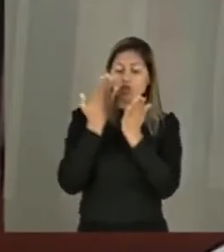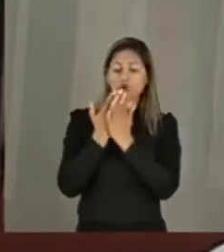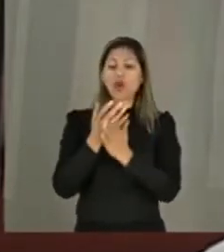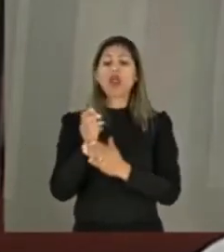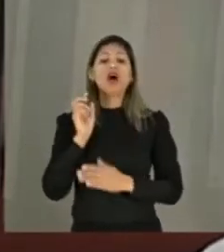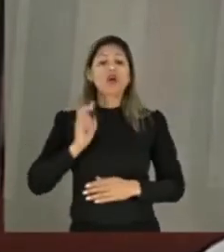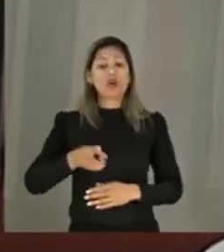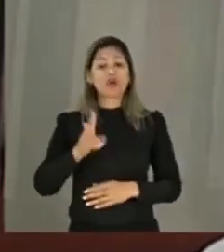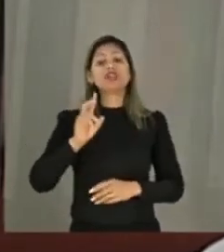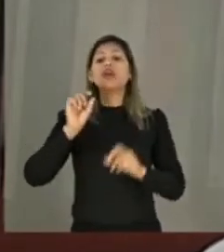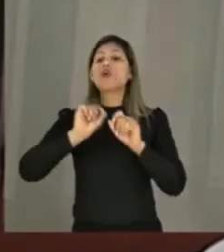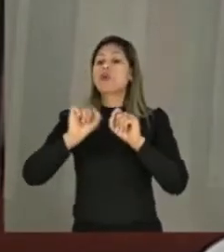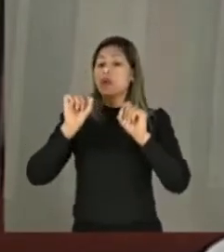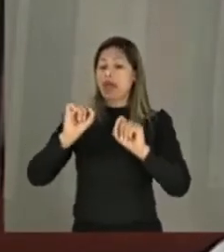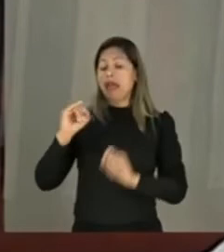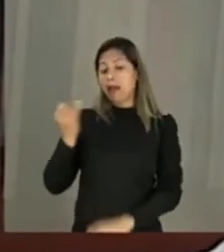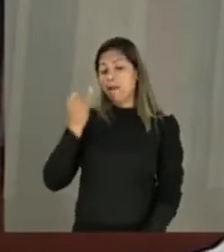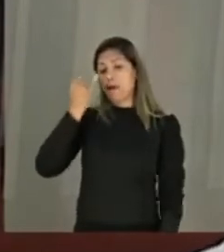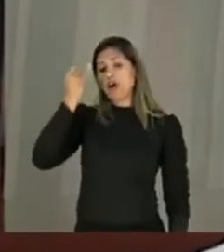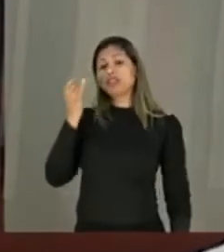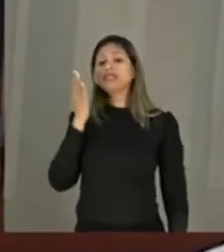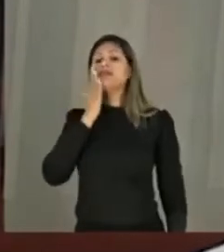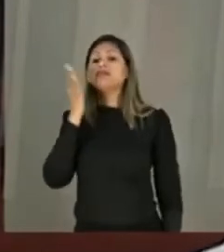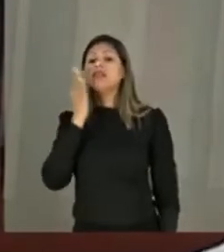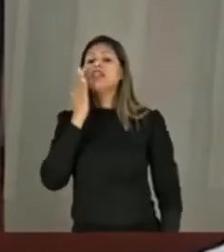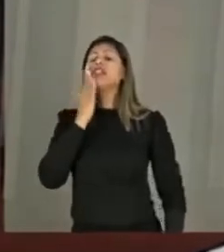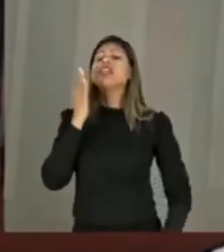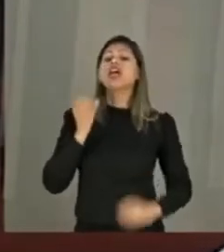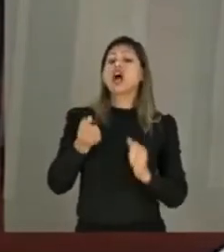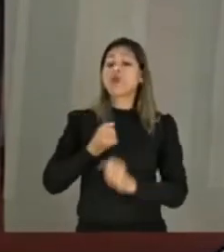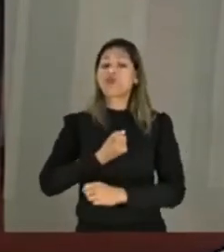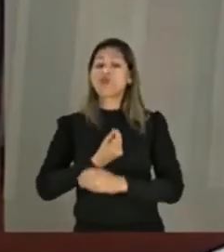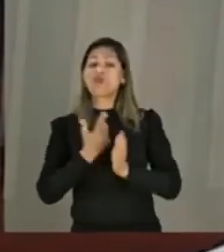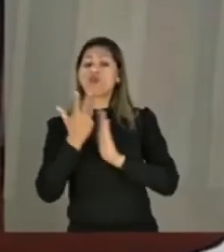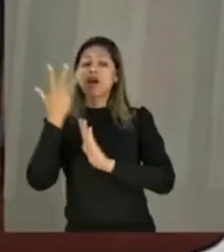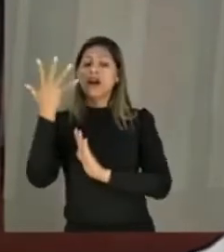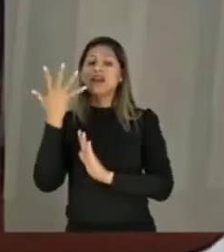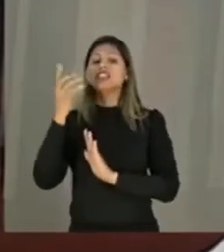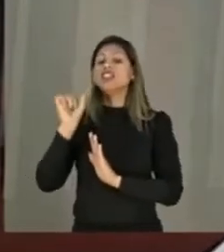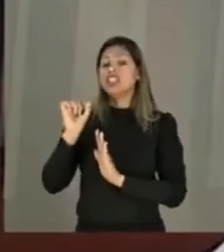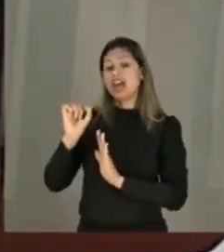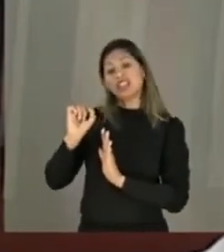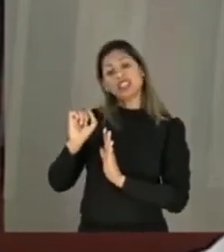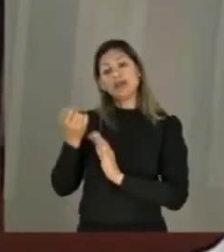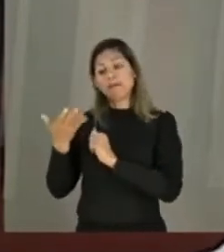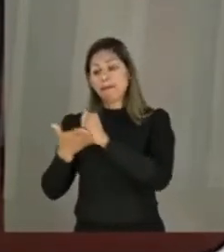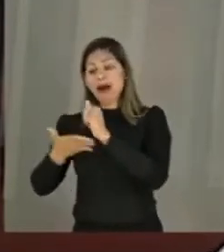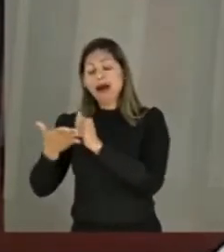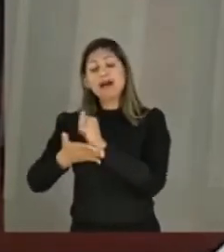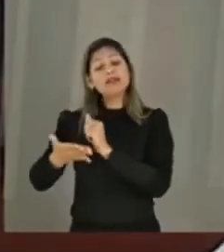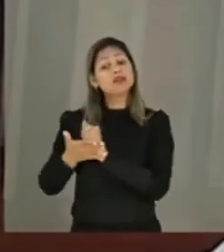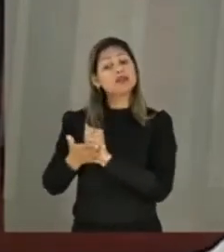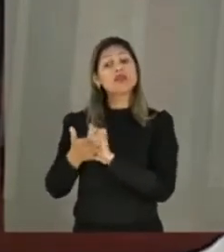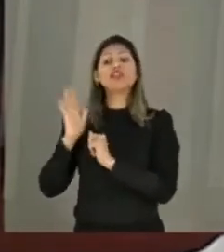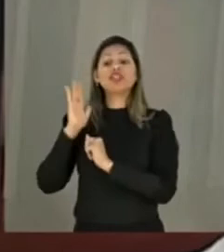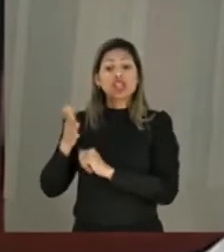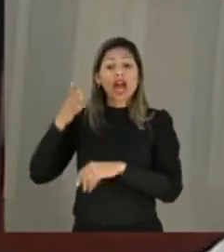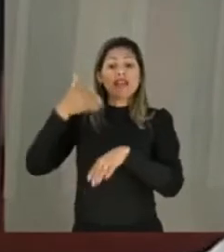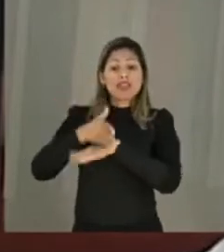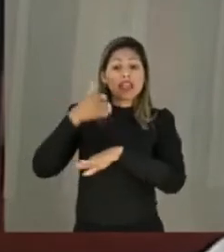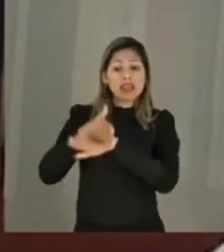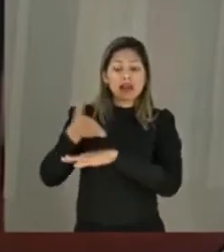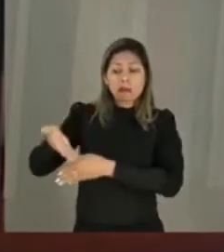é muito importante se alientar para a quantidade de mínimos, estou colocando mínimos aqui entre aspas, que já temos